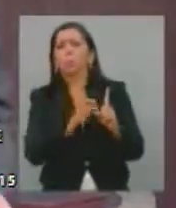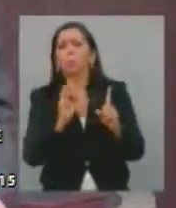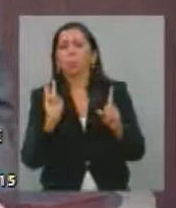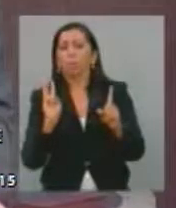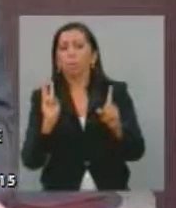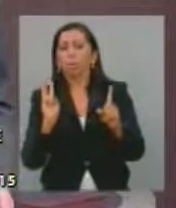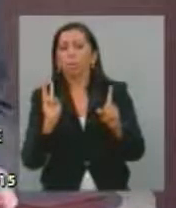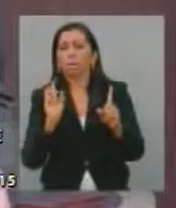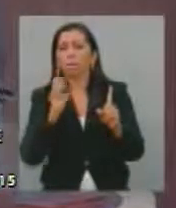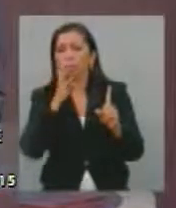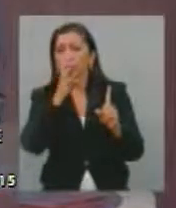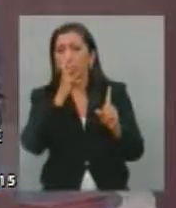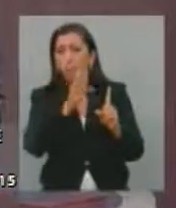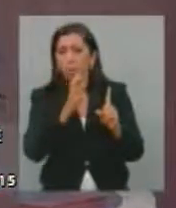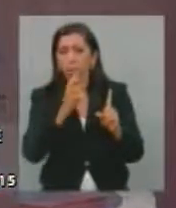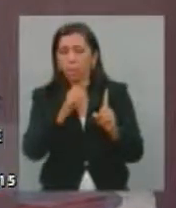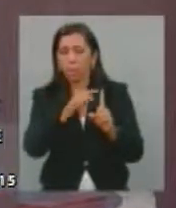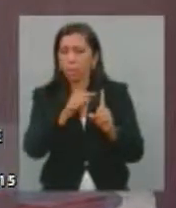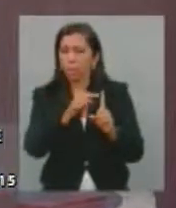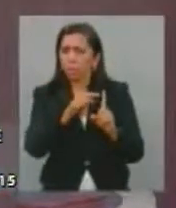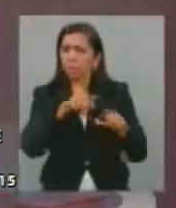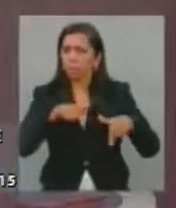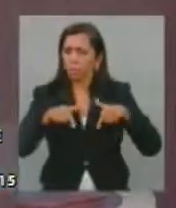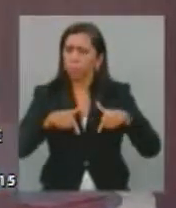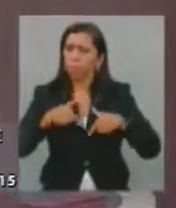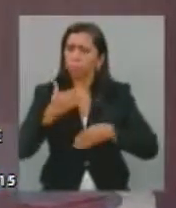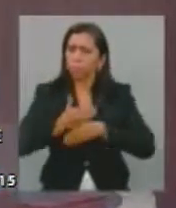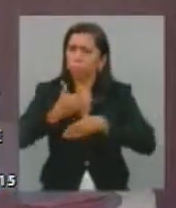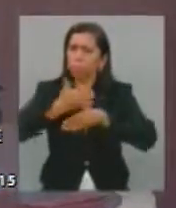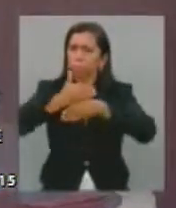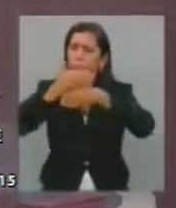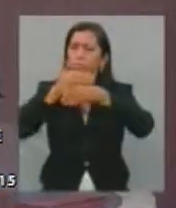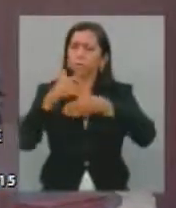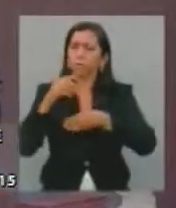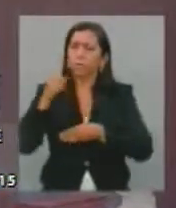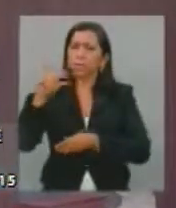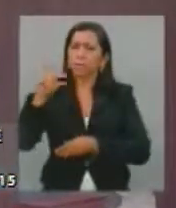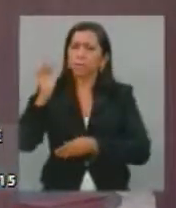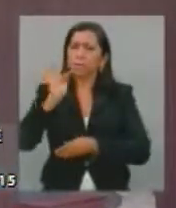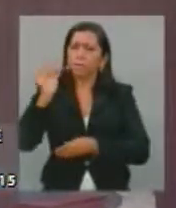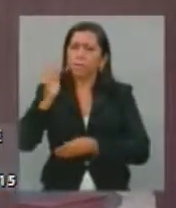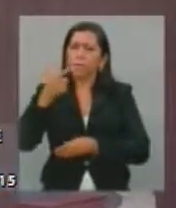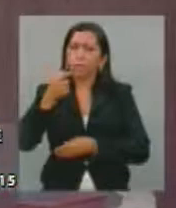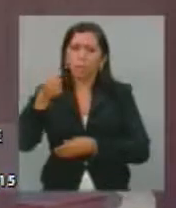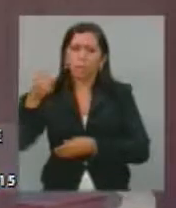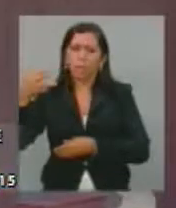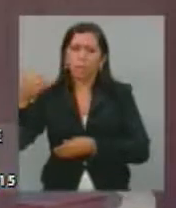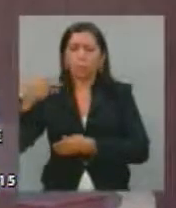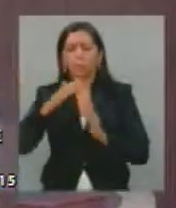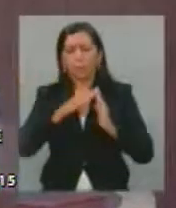com um acusado, ele, que era pedreiro, voltando do trabalho, saía da sua casa, no dia 13 de fevereiro de 2014.